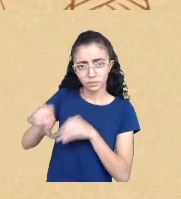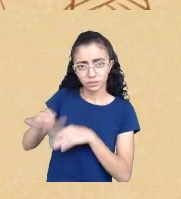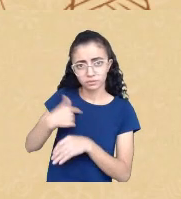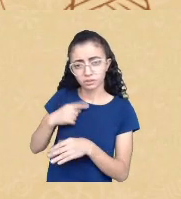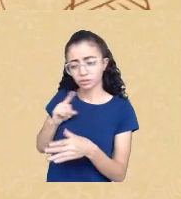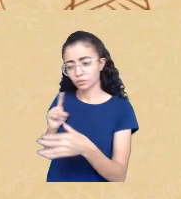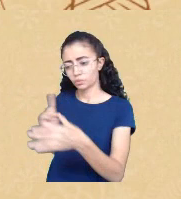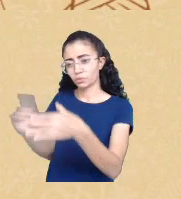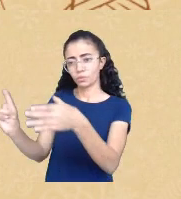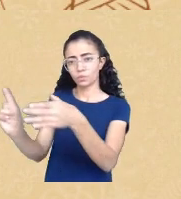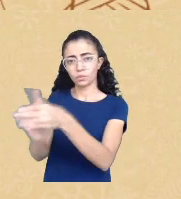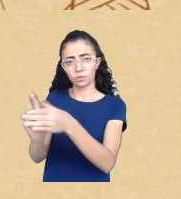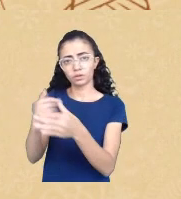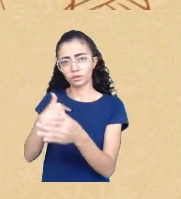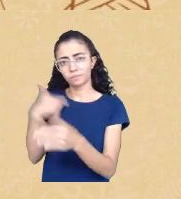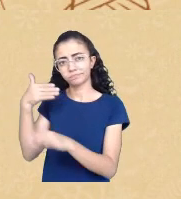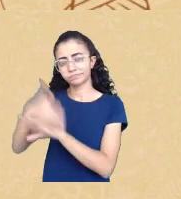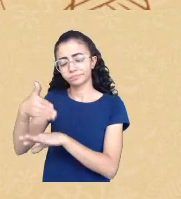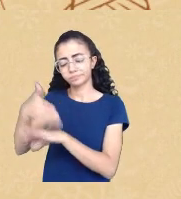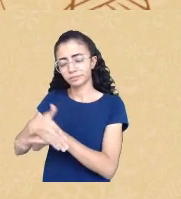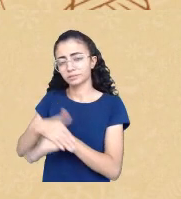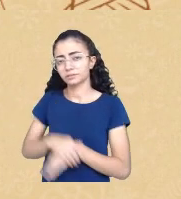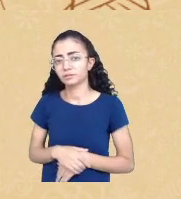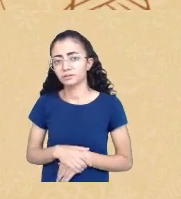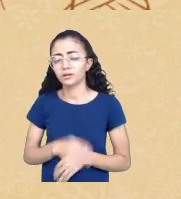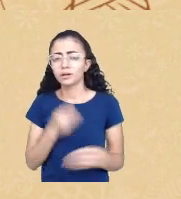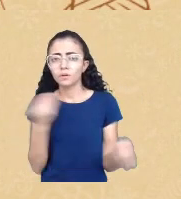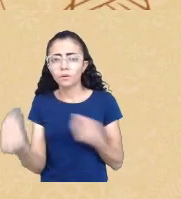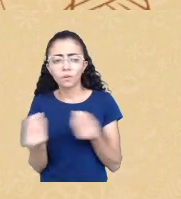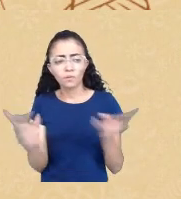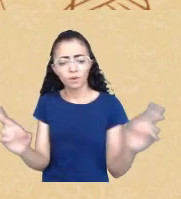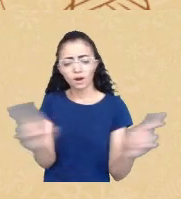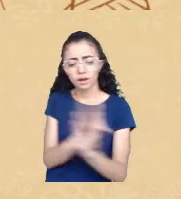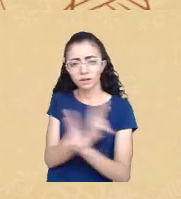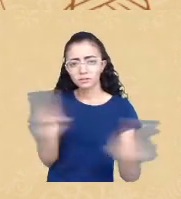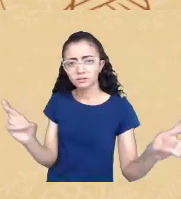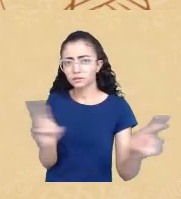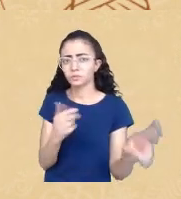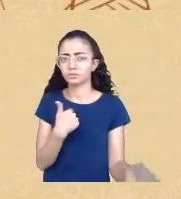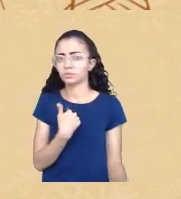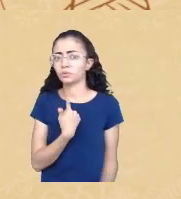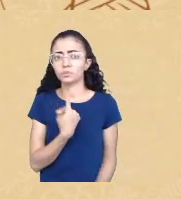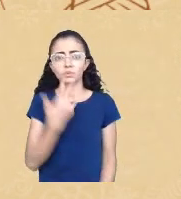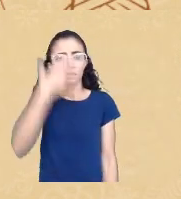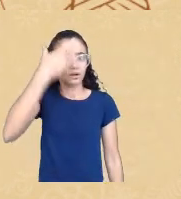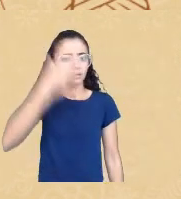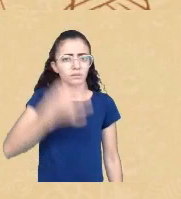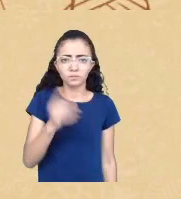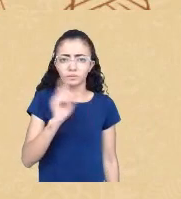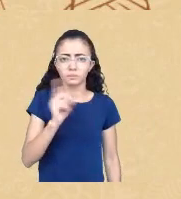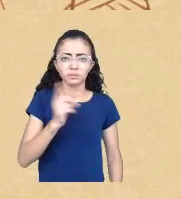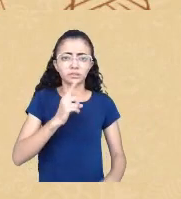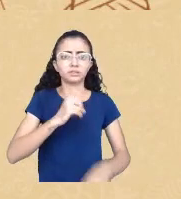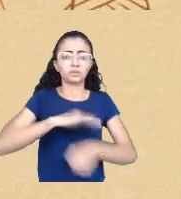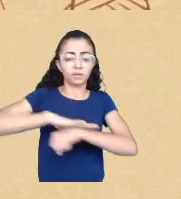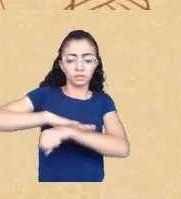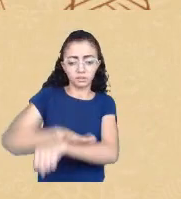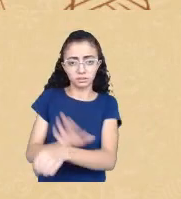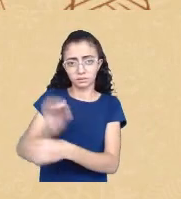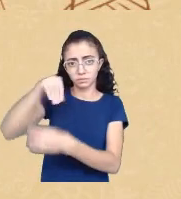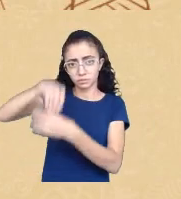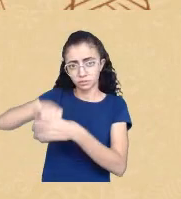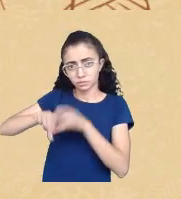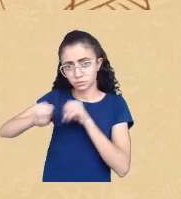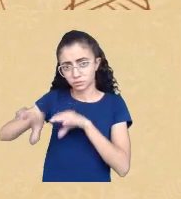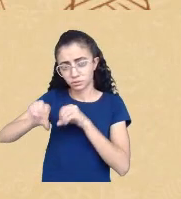excelência como é que se eu não compreendo o racismo na educação que pretende se uma